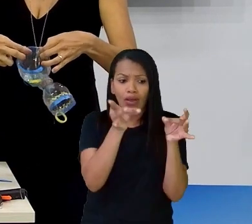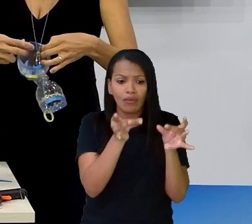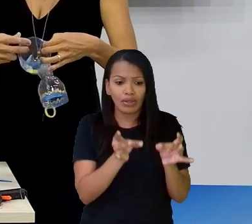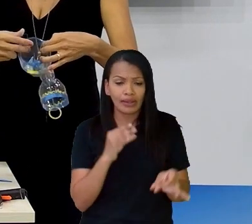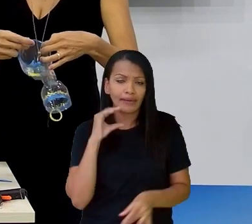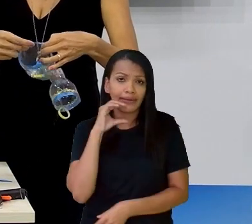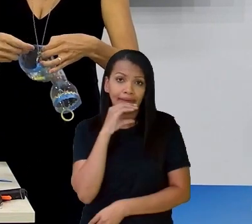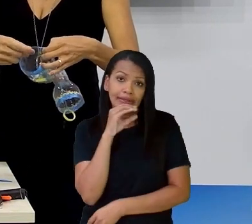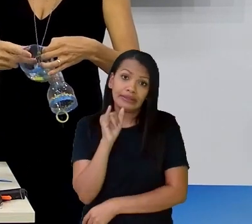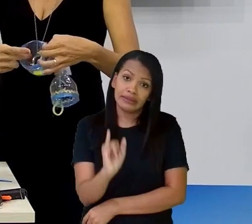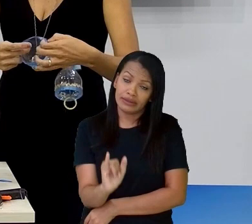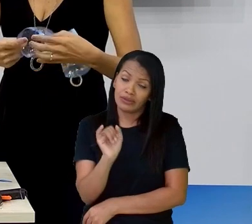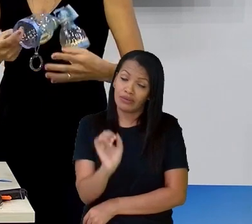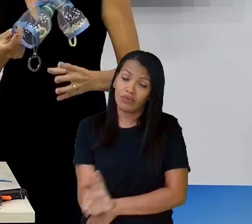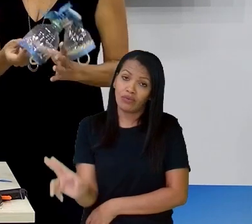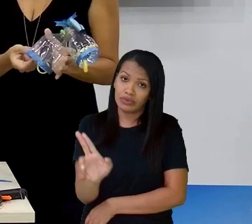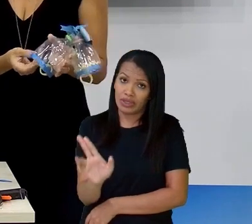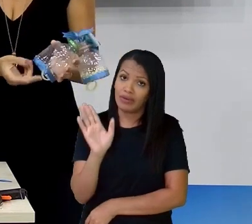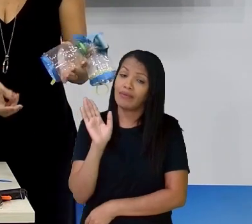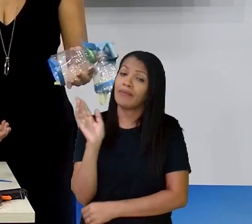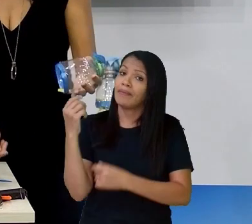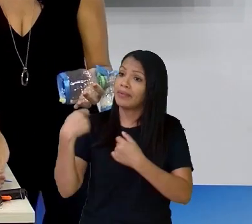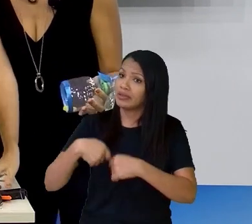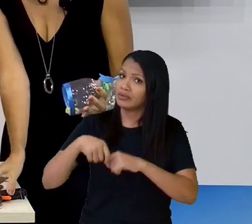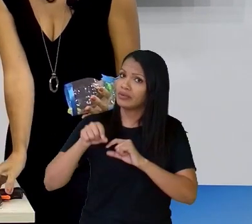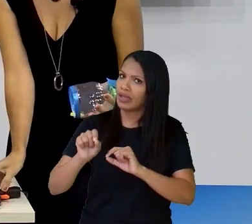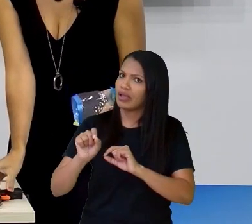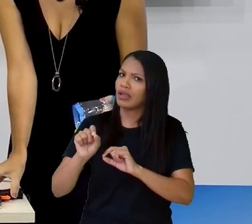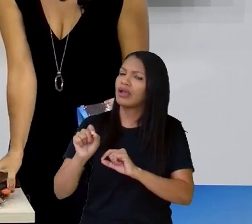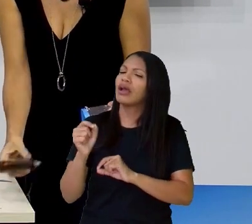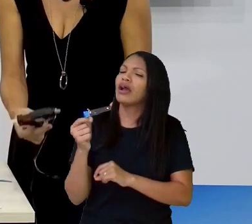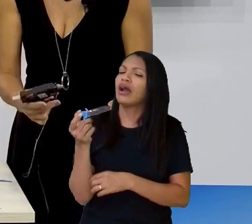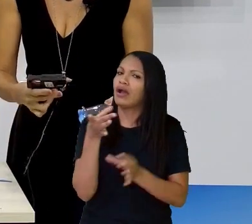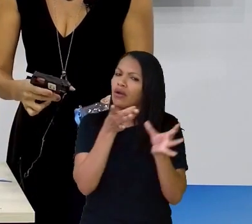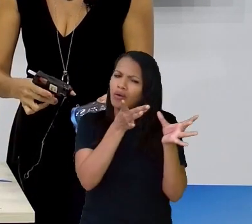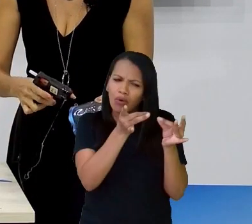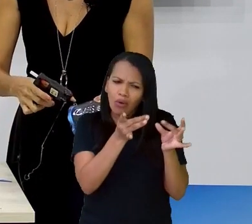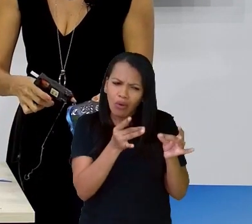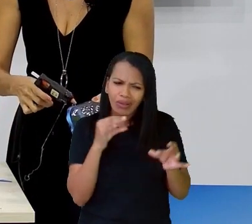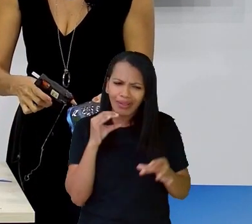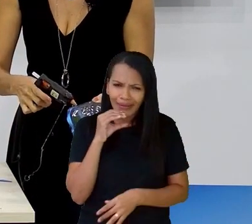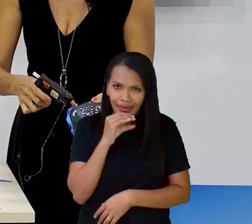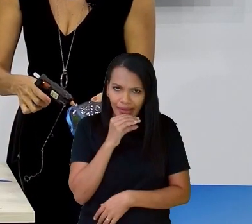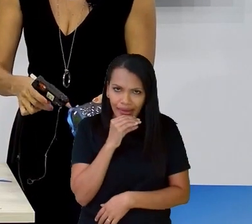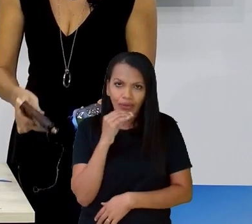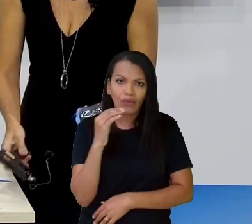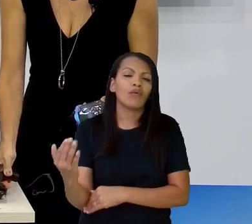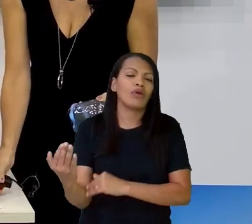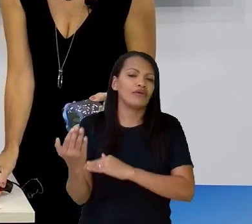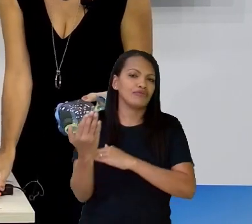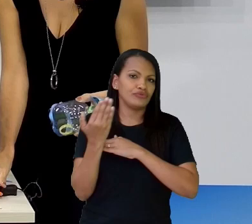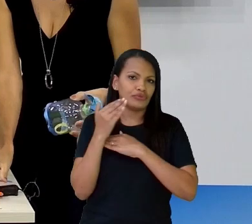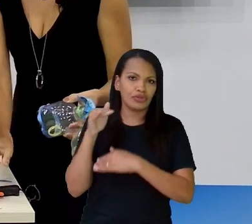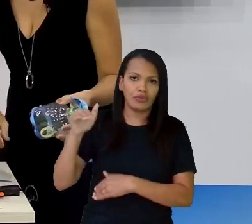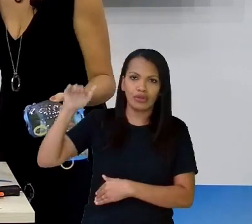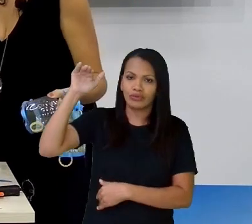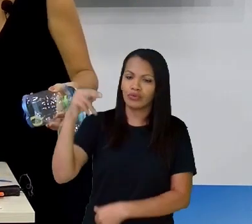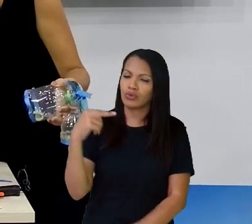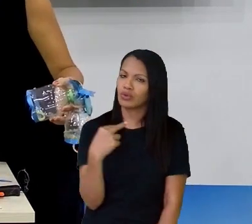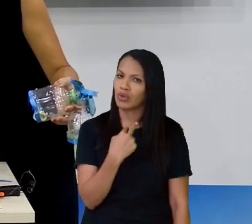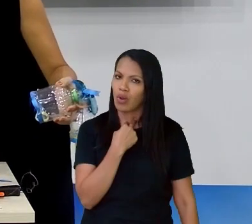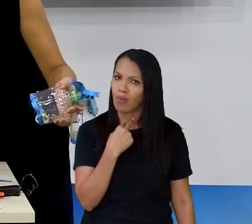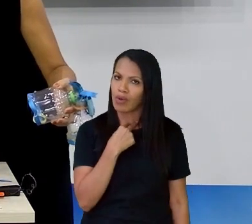Se for usar Cola quente Já sabe Que precisa Da ajuda De um adulto Tá? Não vai fazer Isso sozinho Ou sozinho